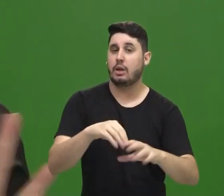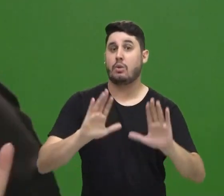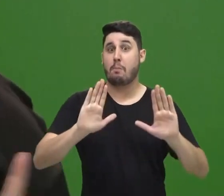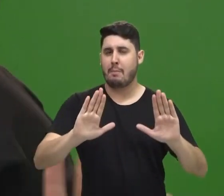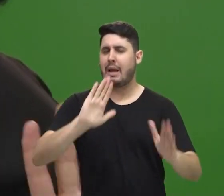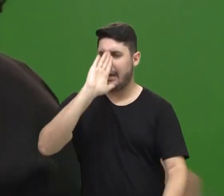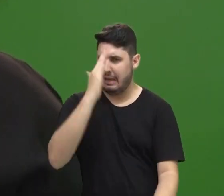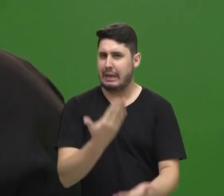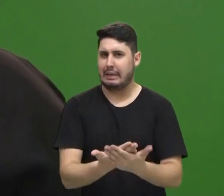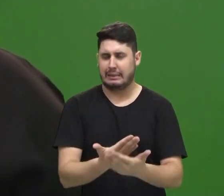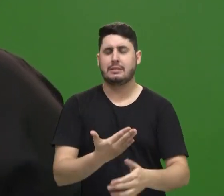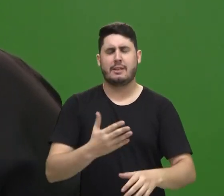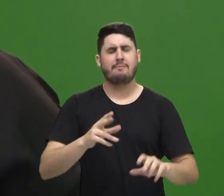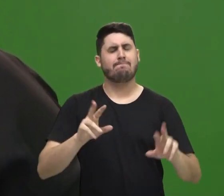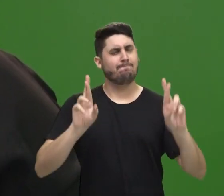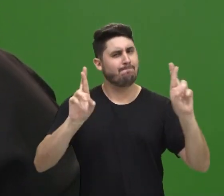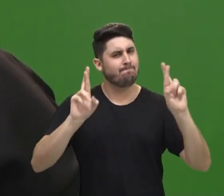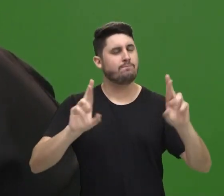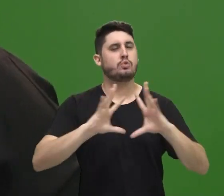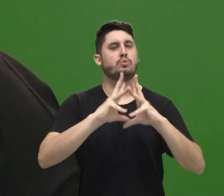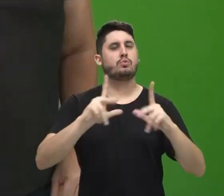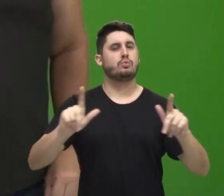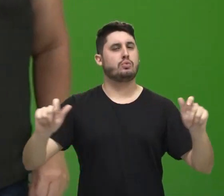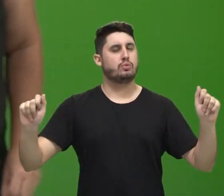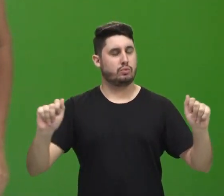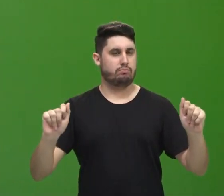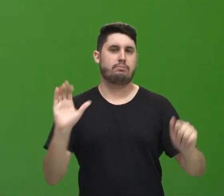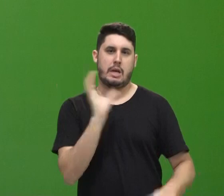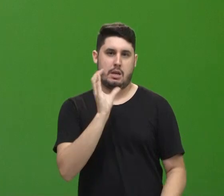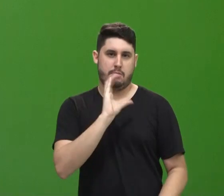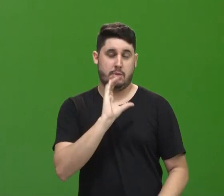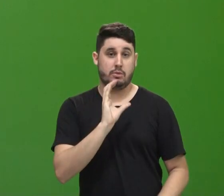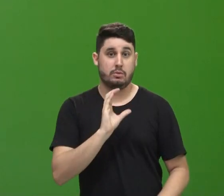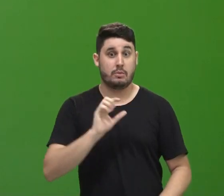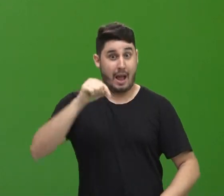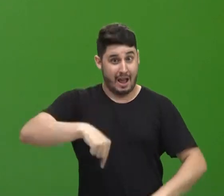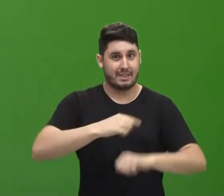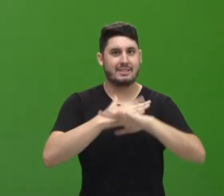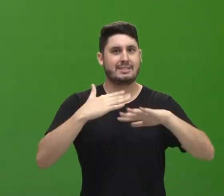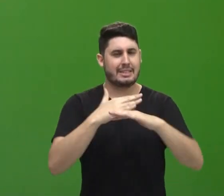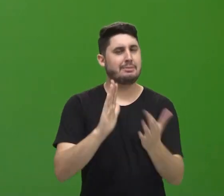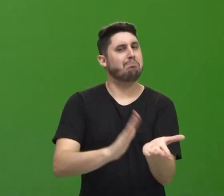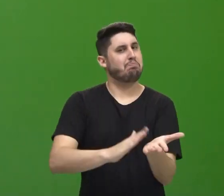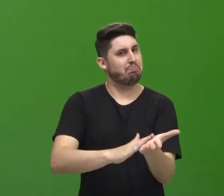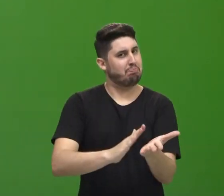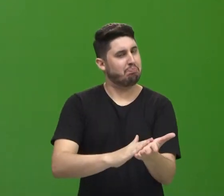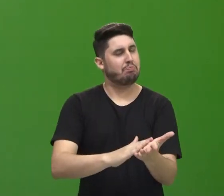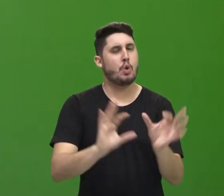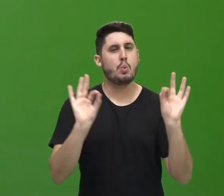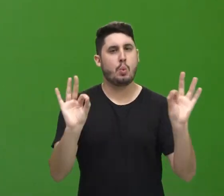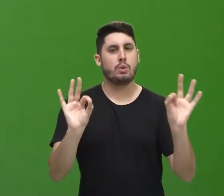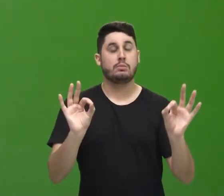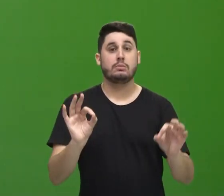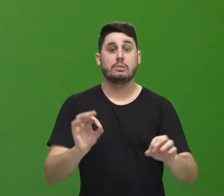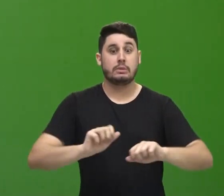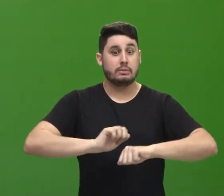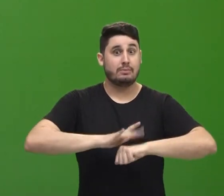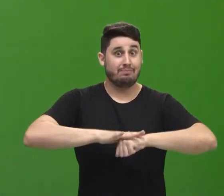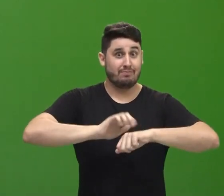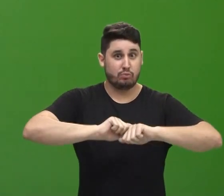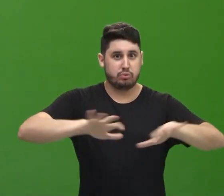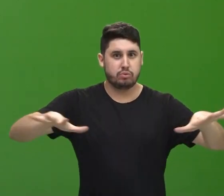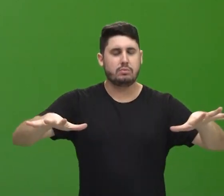NO BRASIL